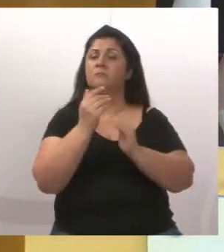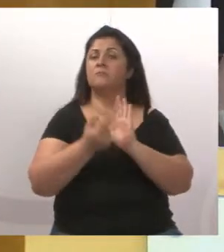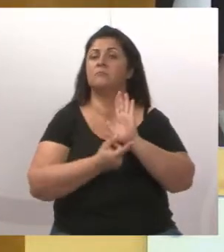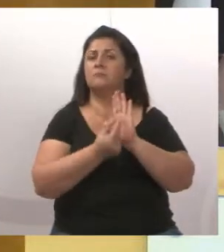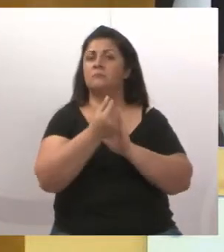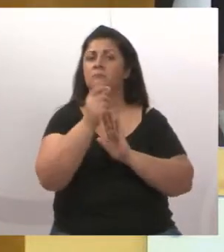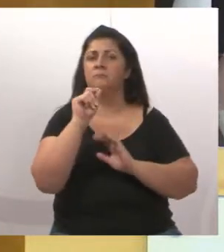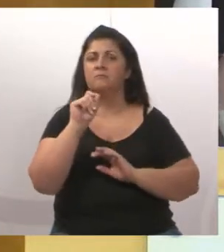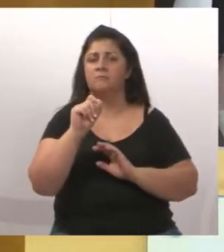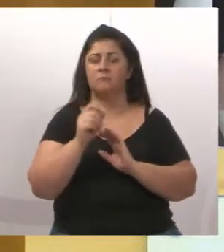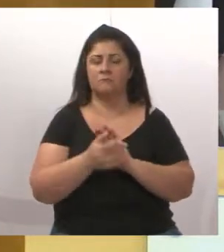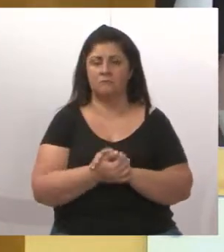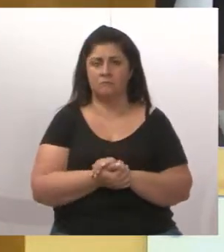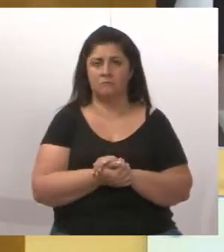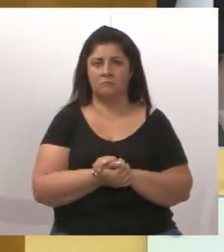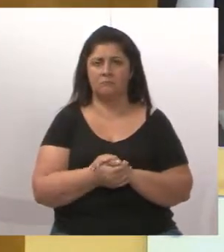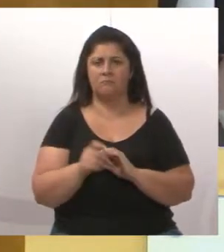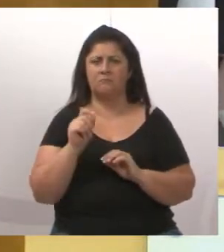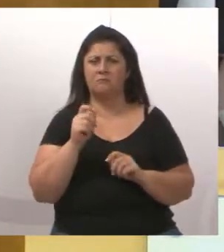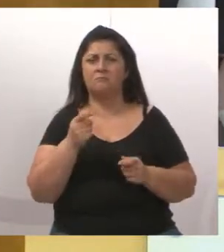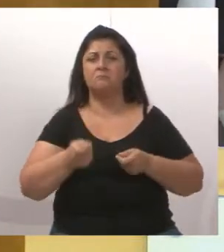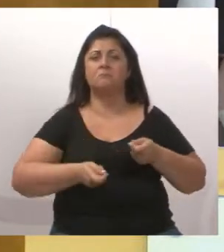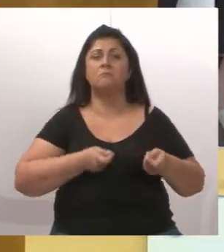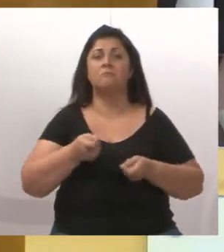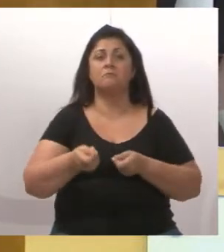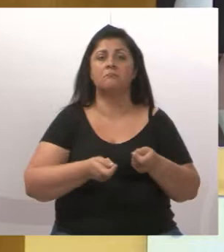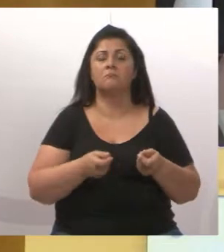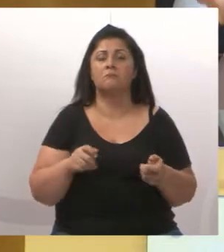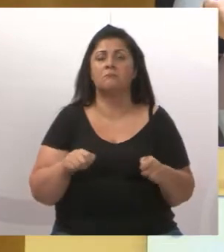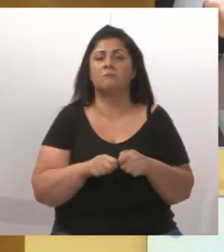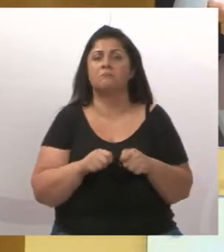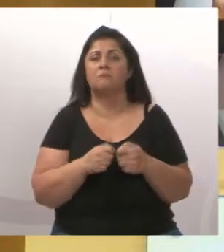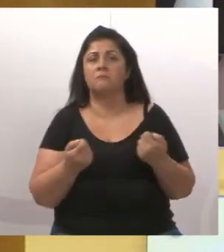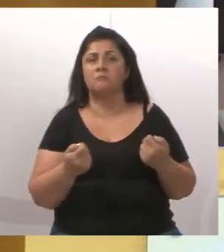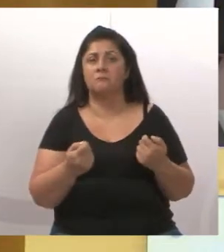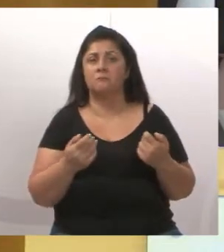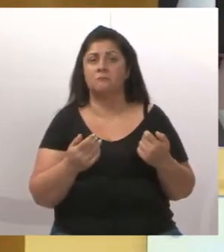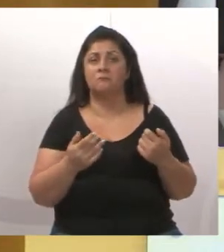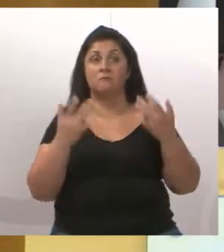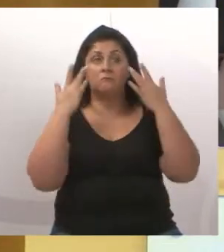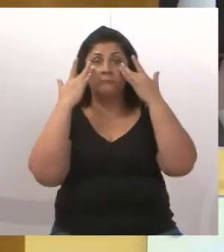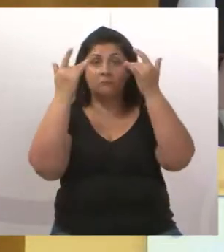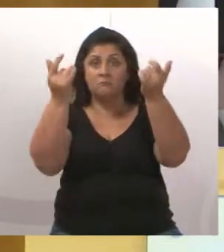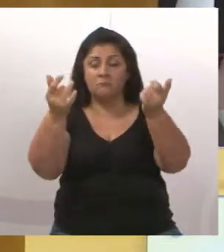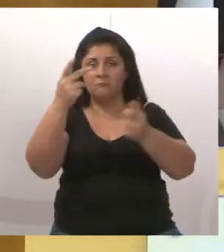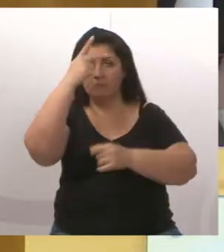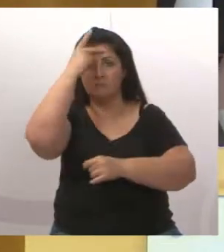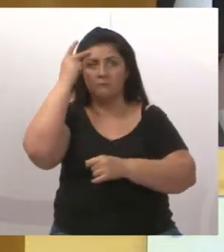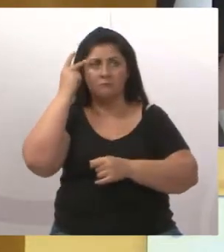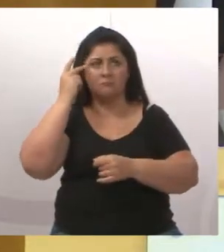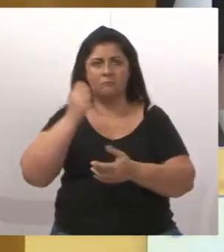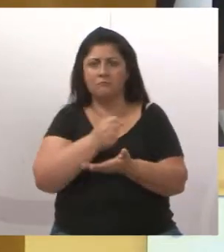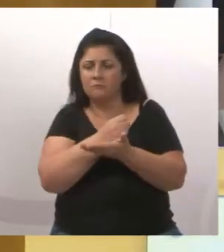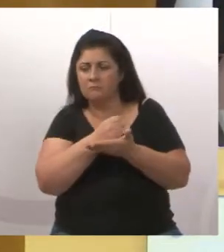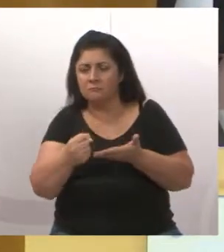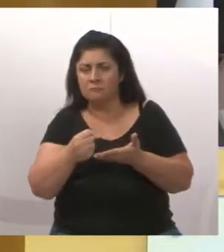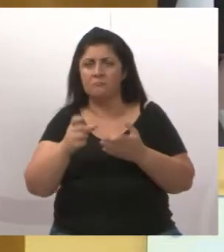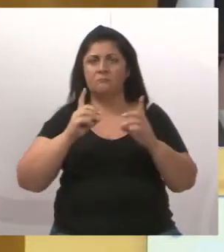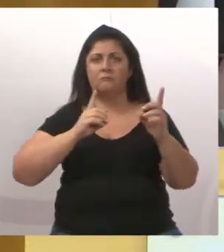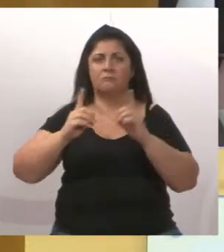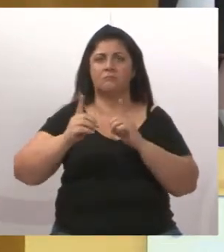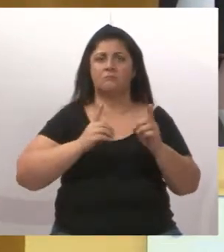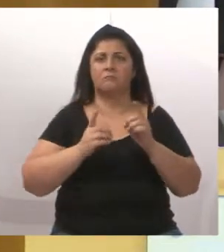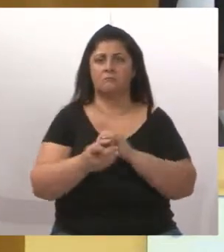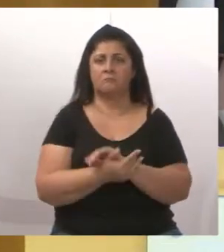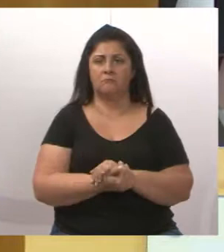quê? O que a administração está fazendo para atrair essas pessoas que passam pela rodovia Presidente